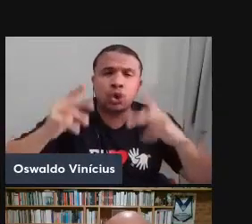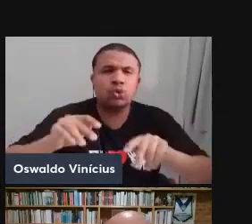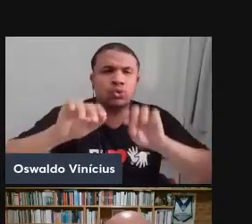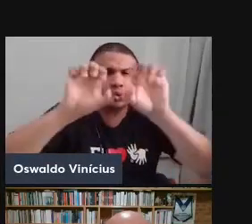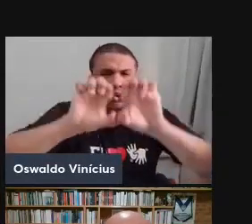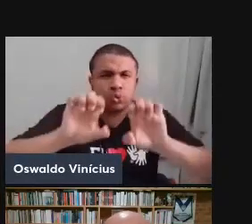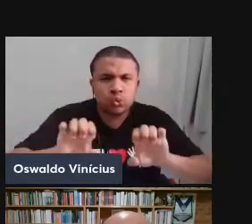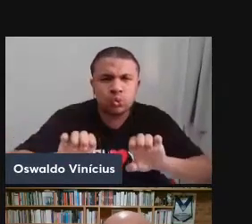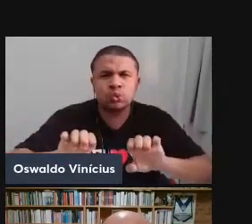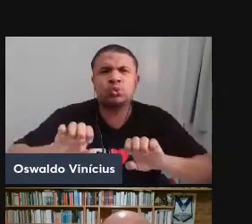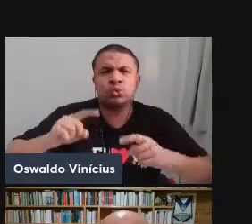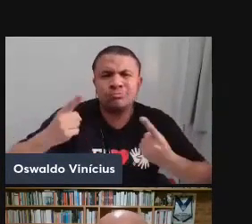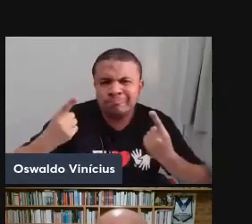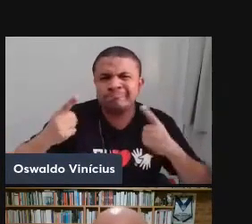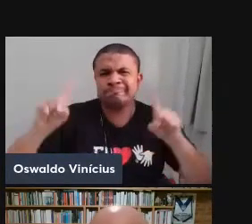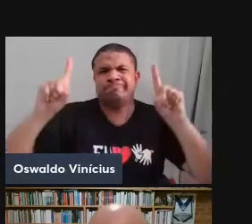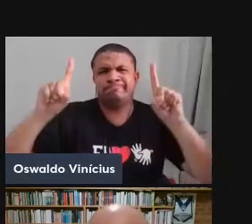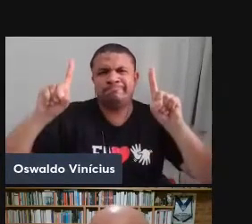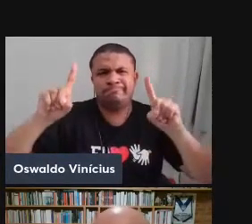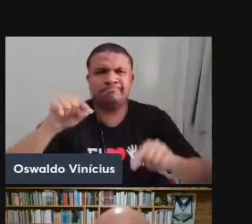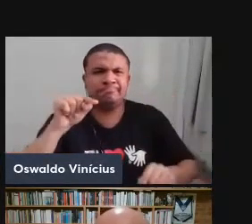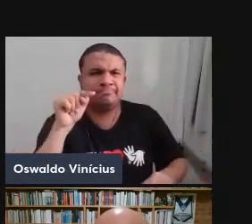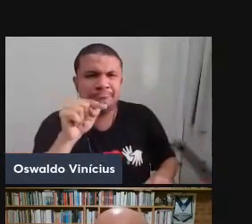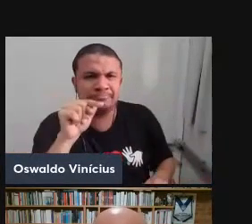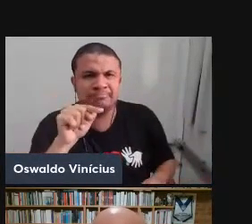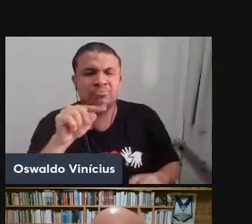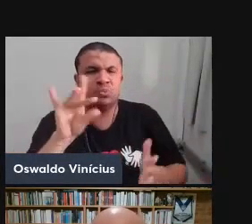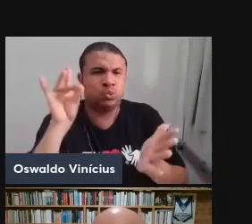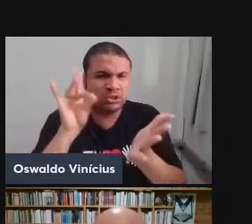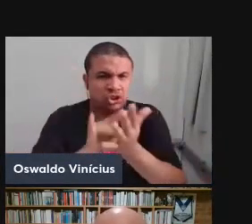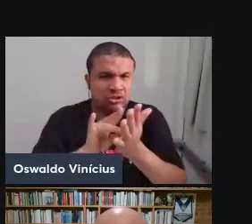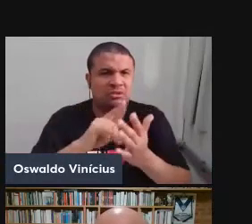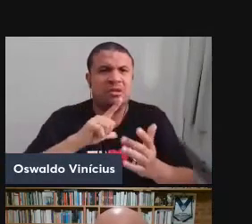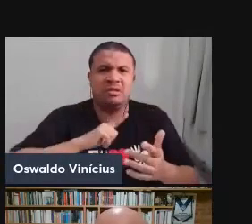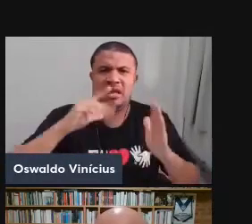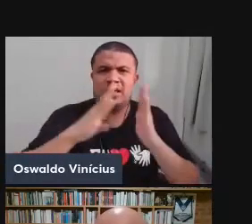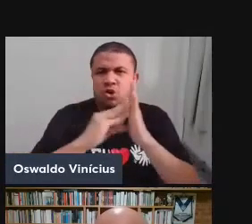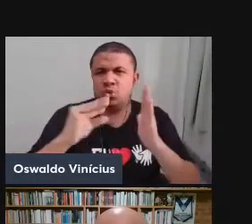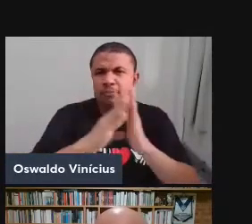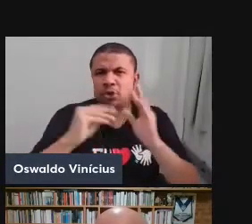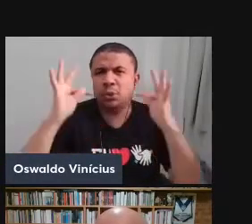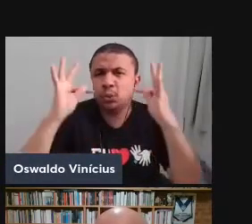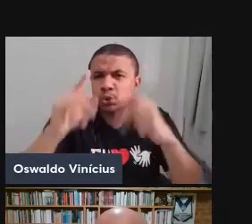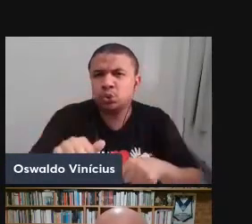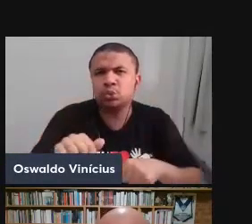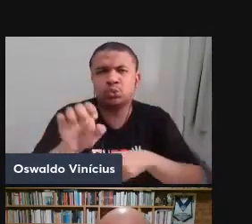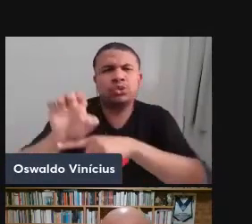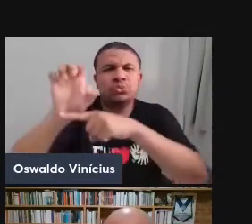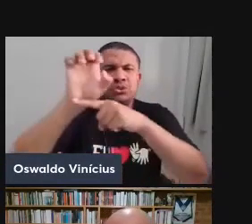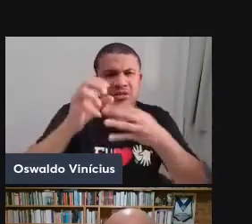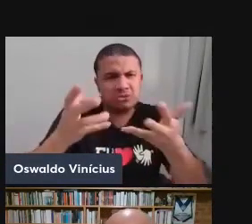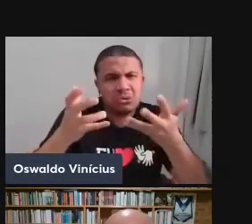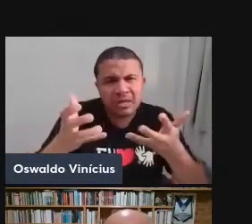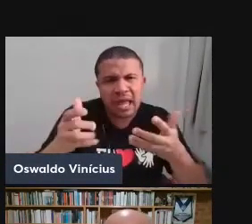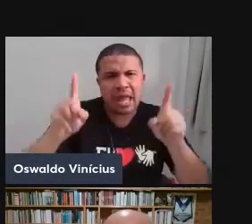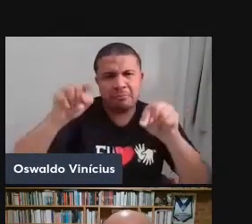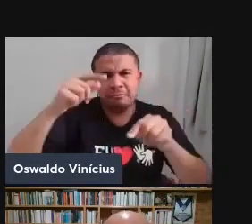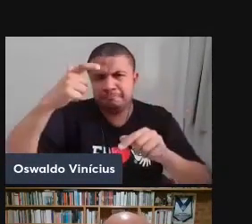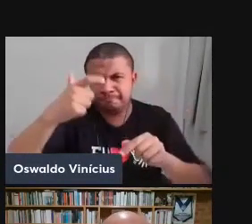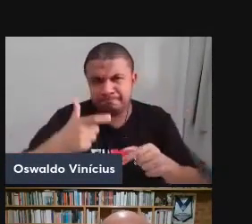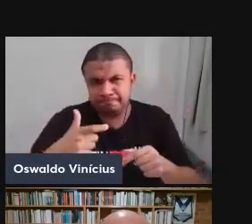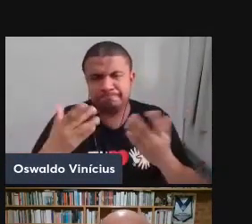golpe de mestre, Urstat original, eterno modelo de tudo o que o Estado quer ser e deseja.